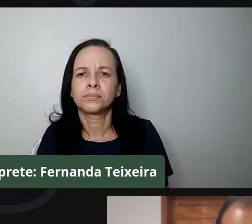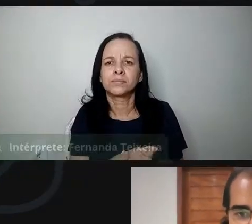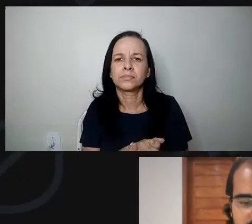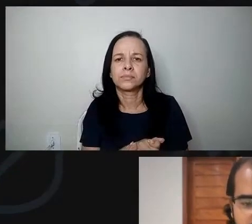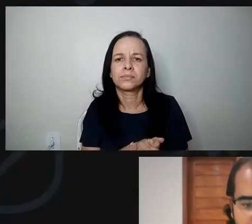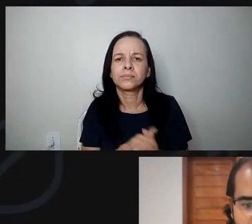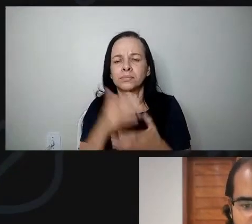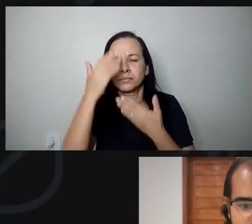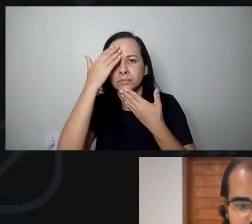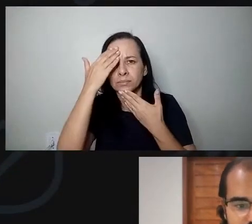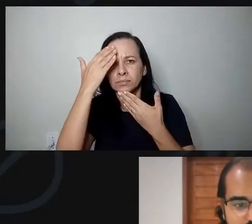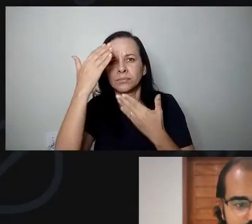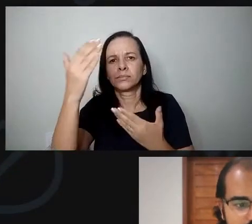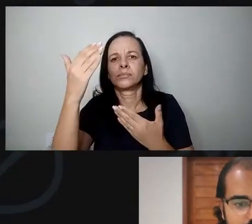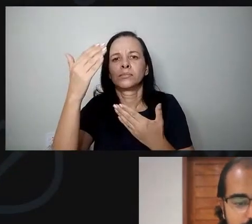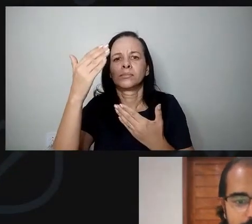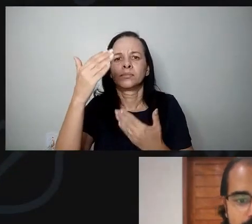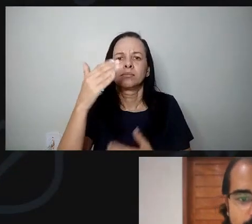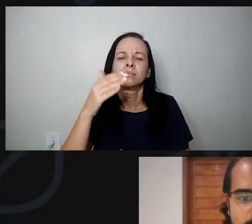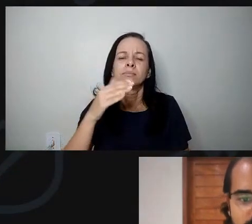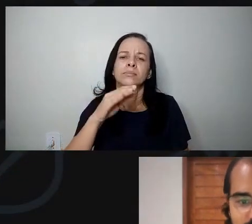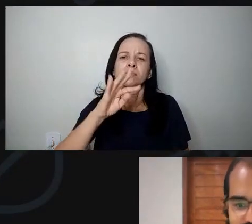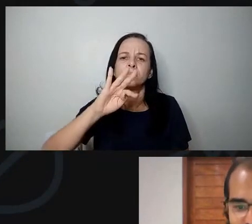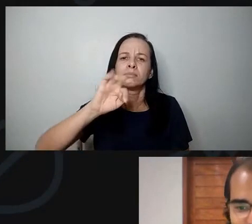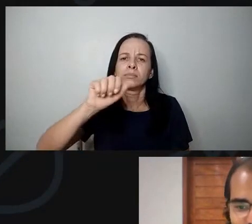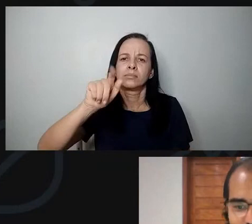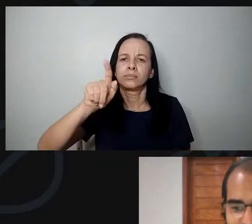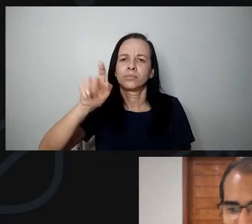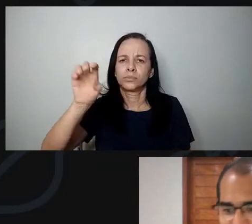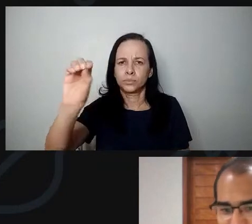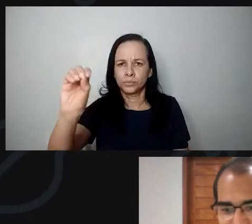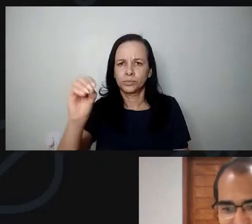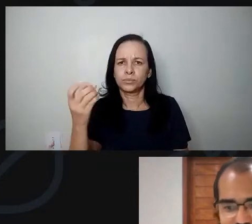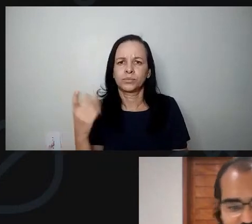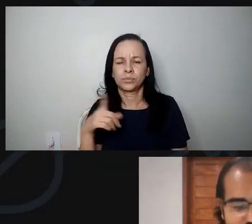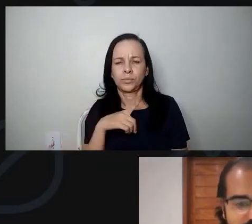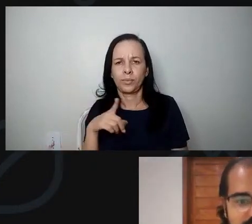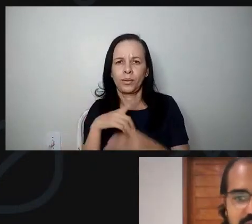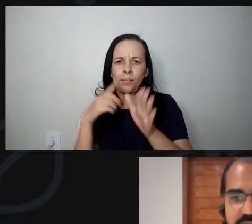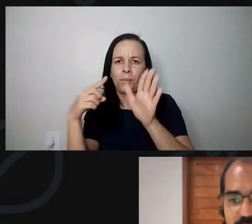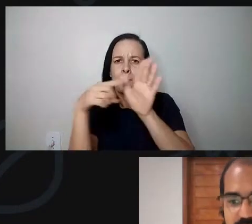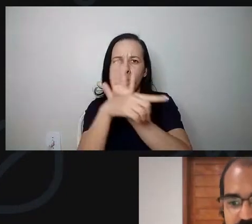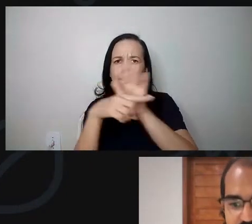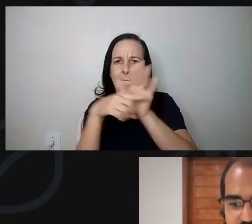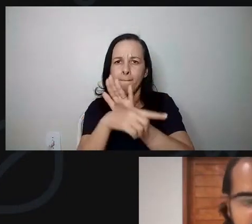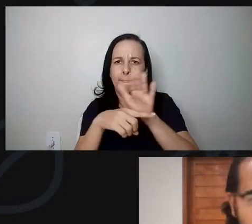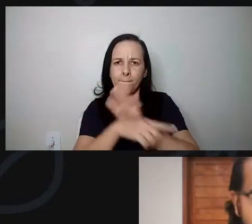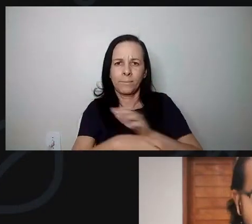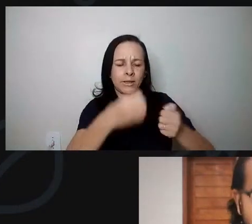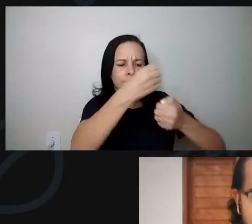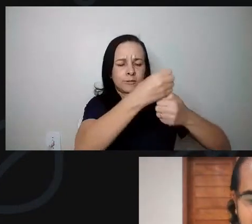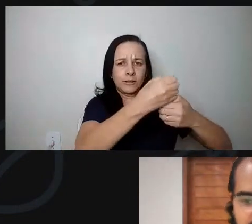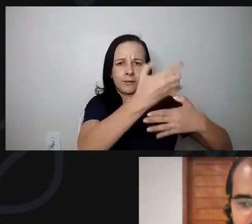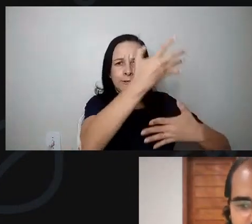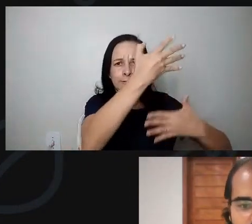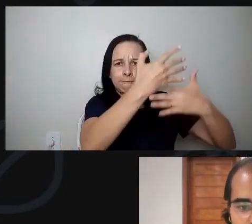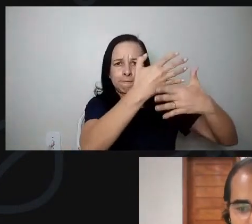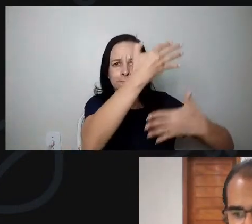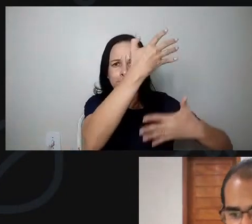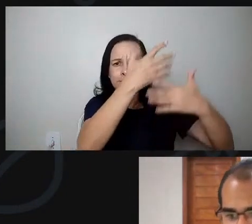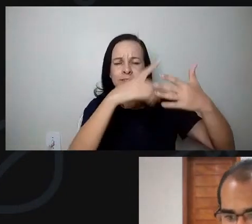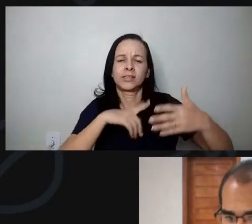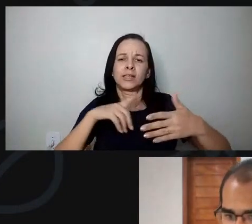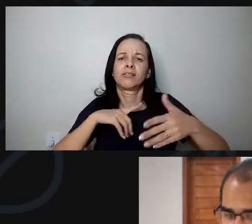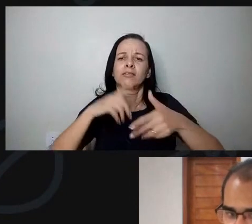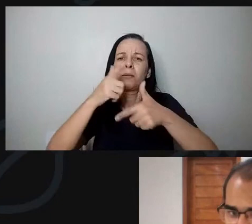Obrigado, Tiago. Nós temos perguntas aí no chat, infelizmente houve algum problema técnico